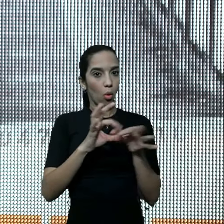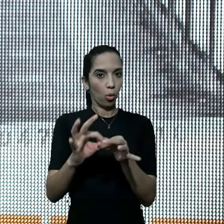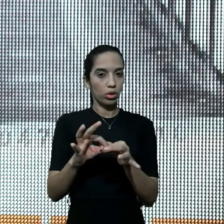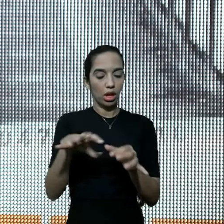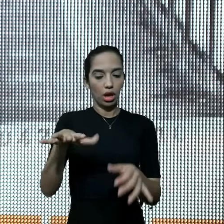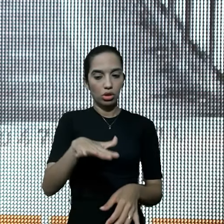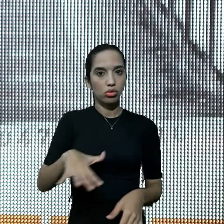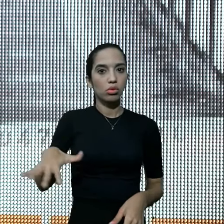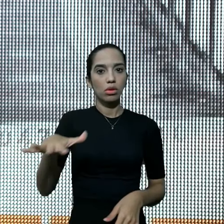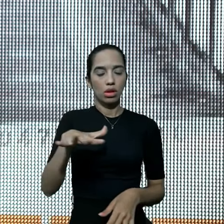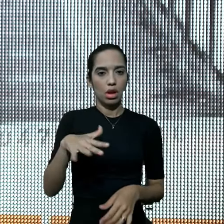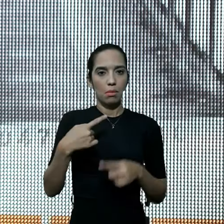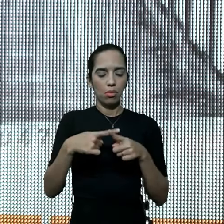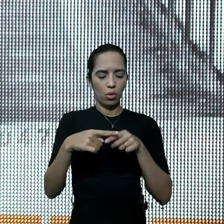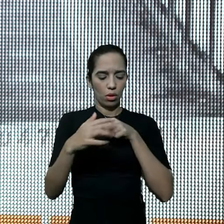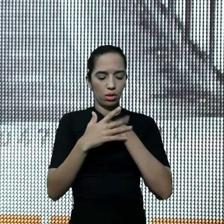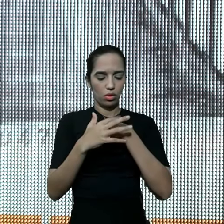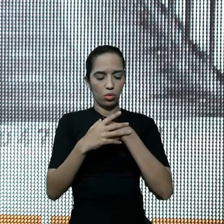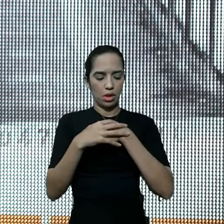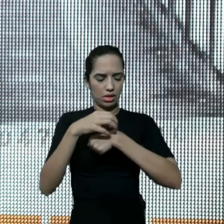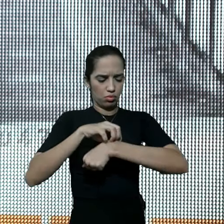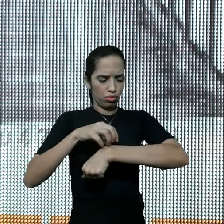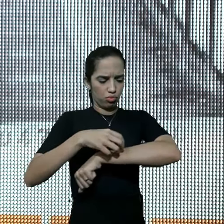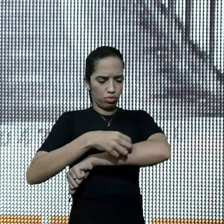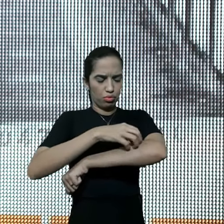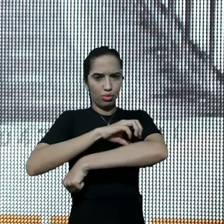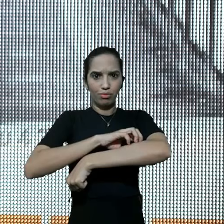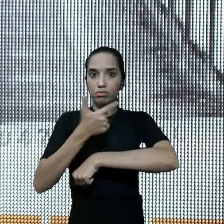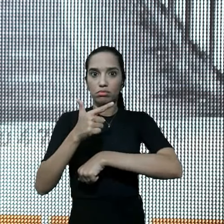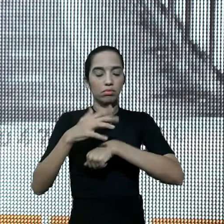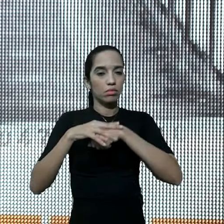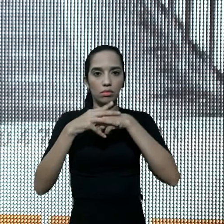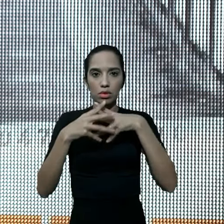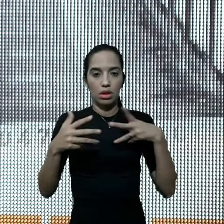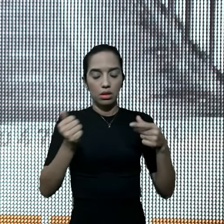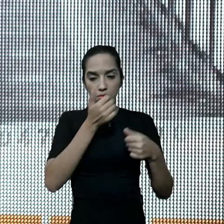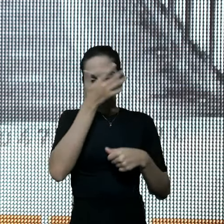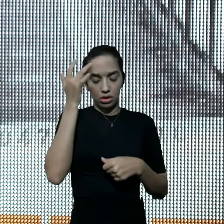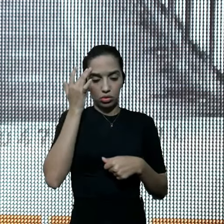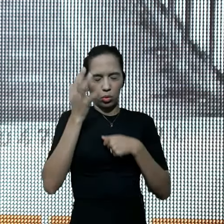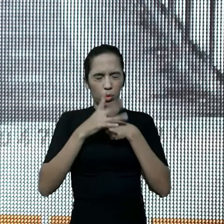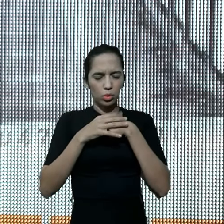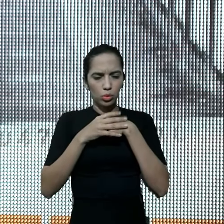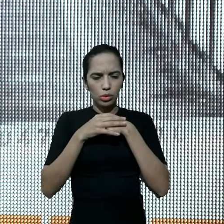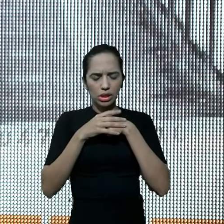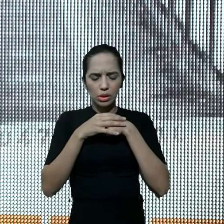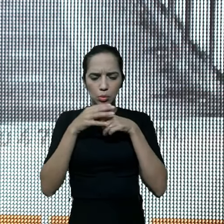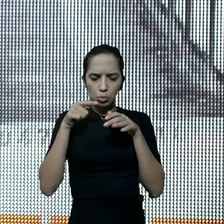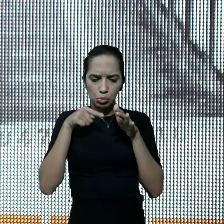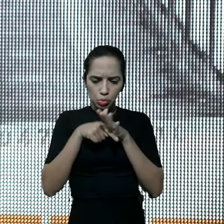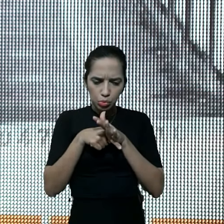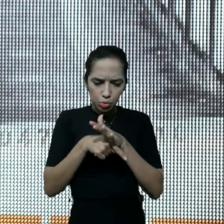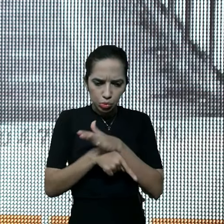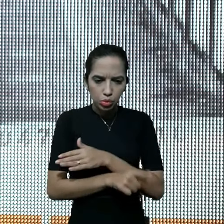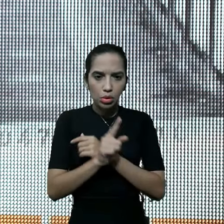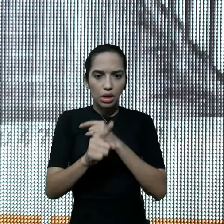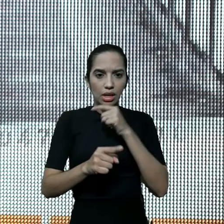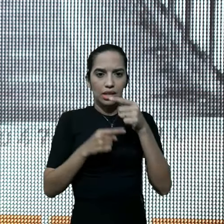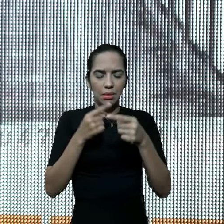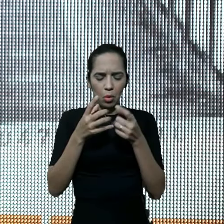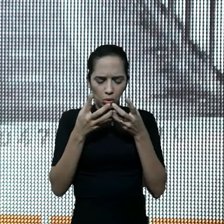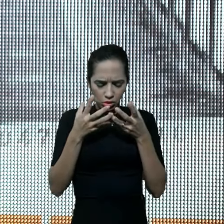onde uma doença como a lepra não tinha cura, onde as pessoas iam adoecendo cronicamente, a ponto de serem